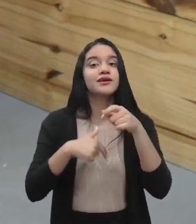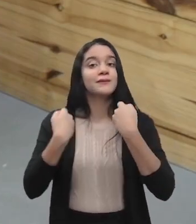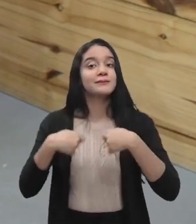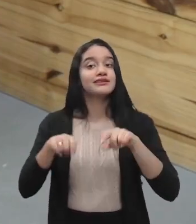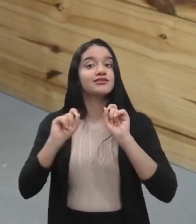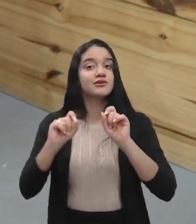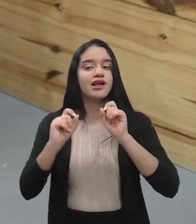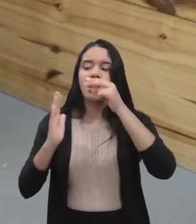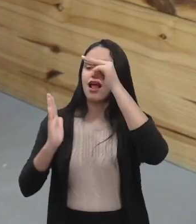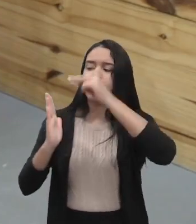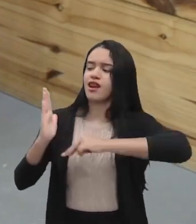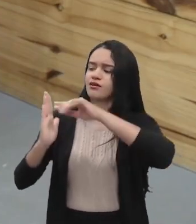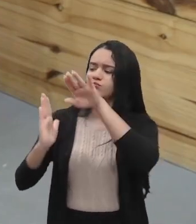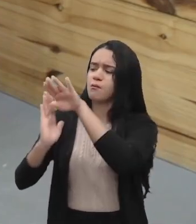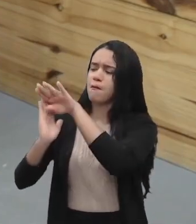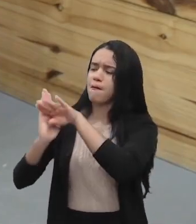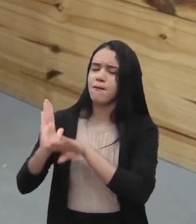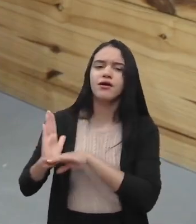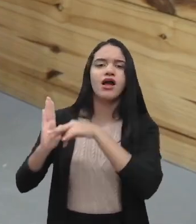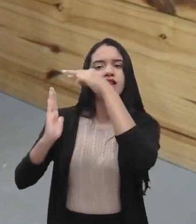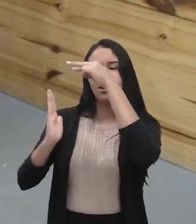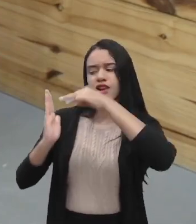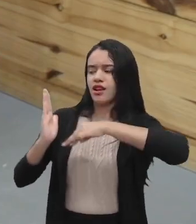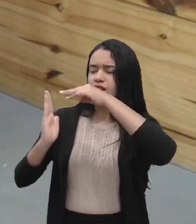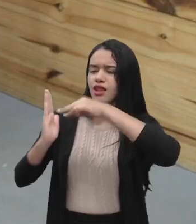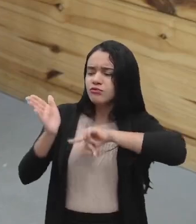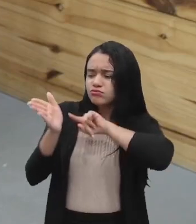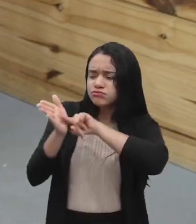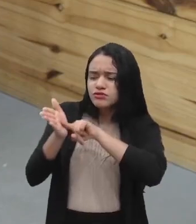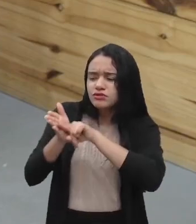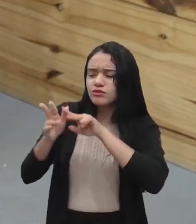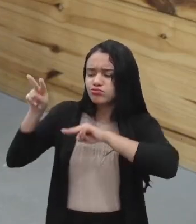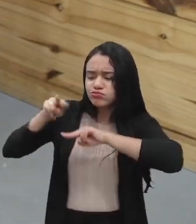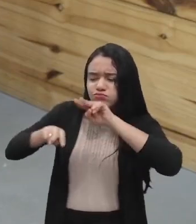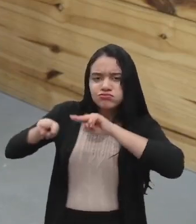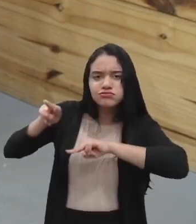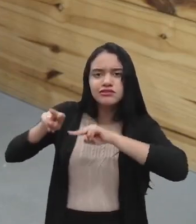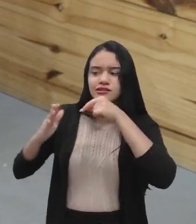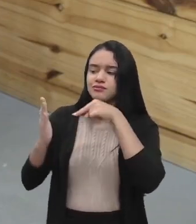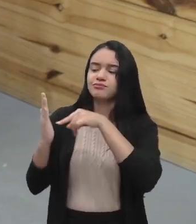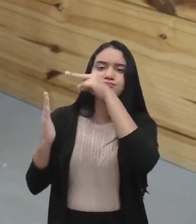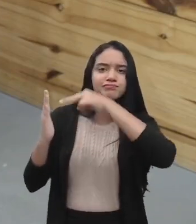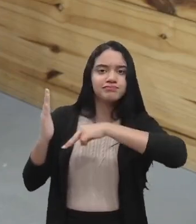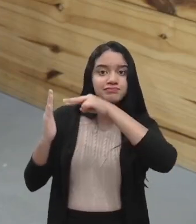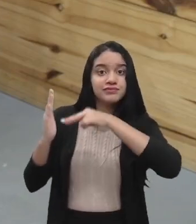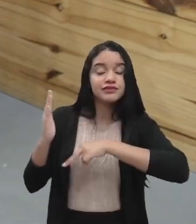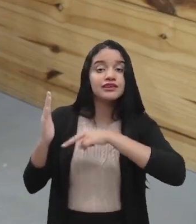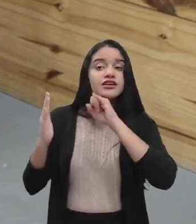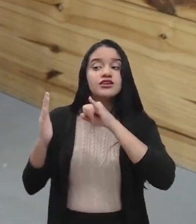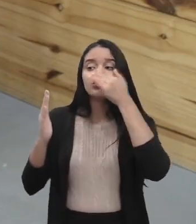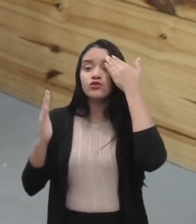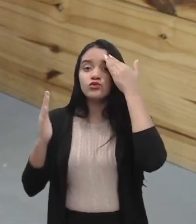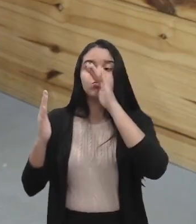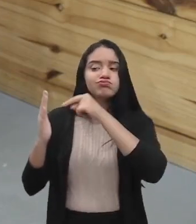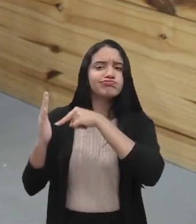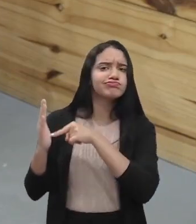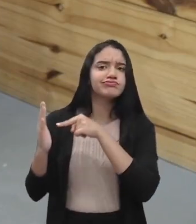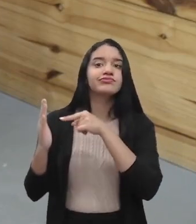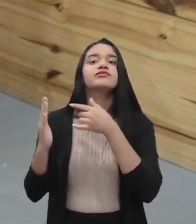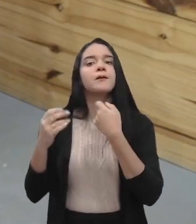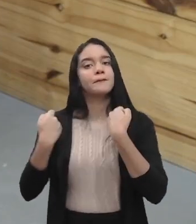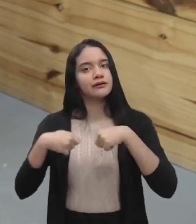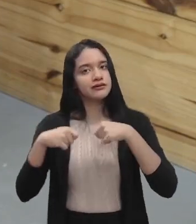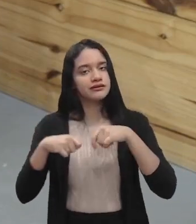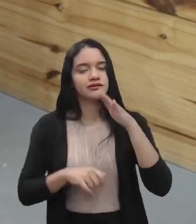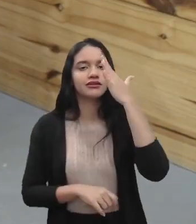ler, analisar, verificar os pontos que você não está entendendo da norma. E a NR18 é uma das